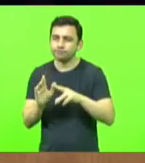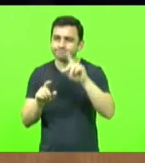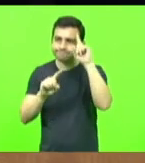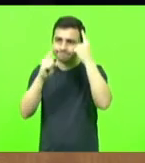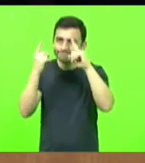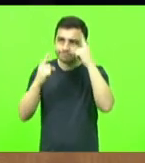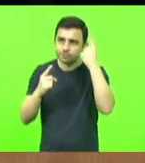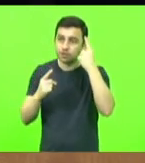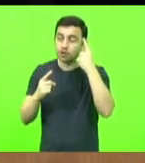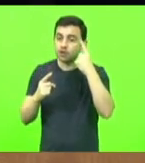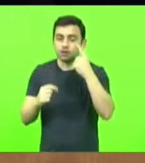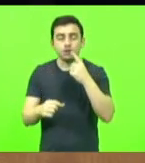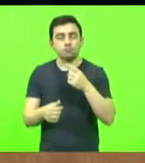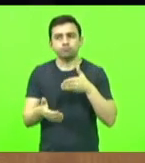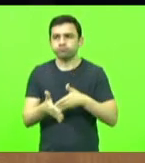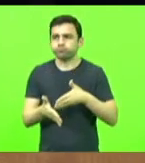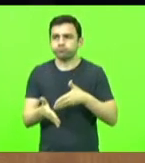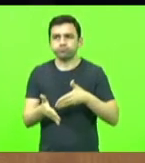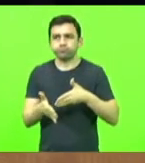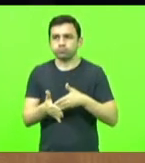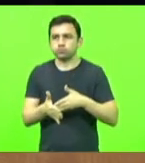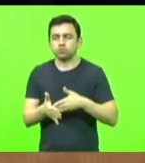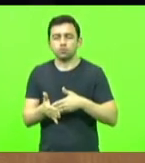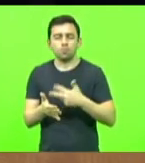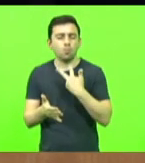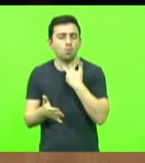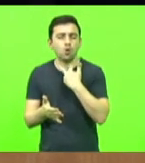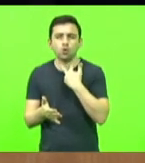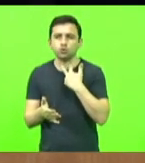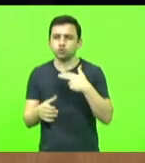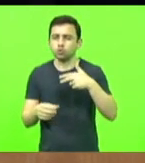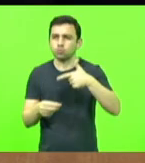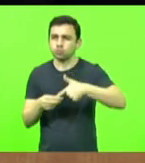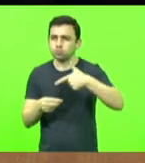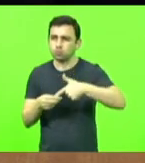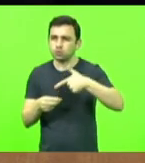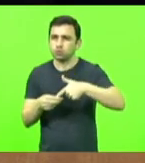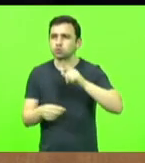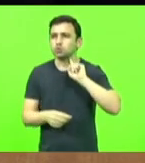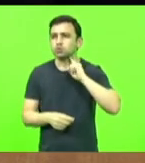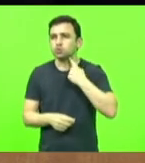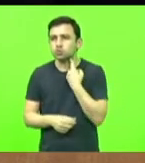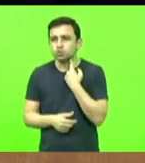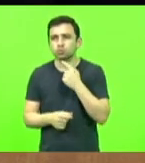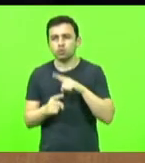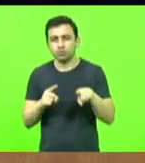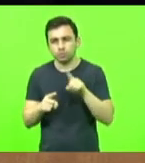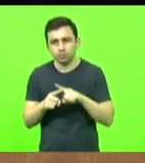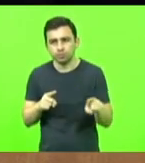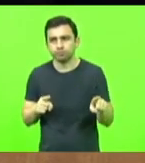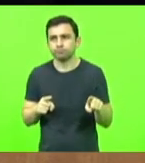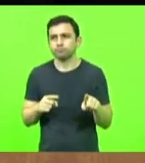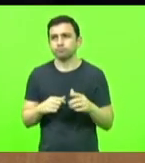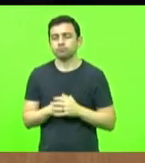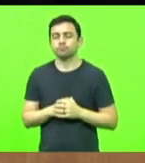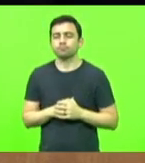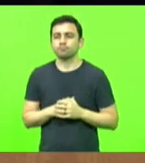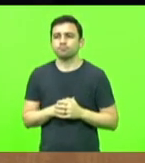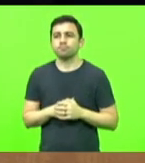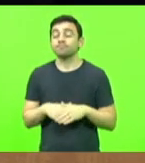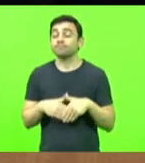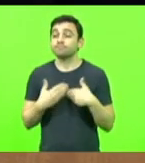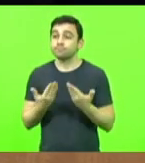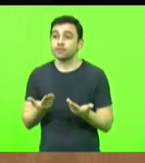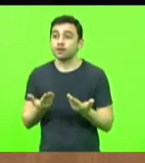restringindo o uso de combustíveis sujos na indústria e banindo a fumaça negra. Fecho